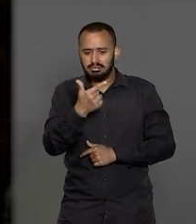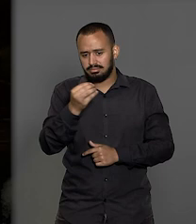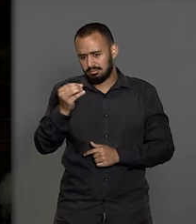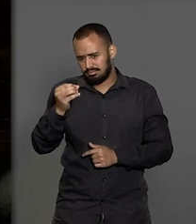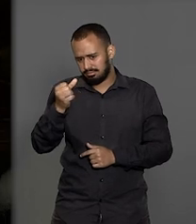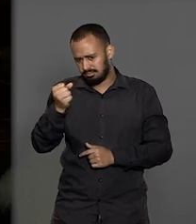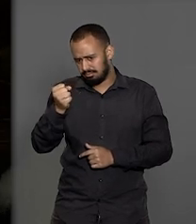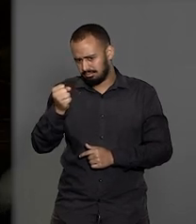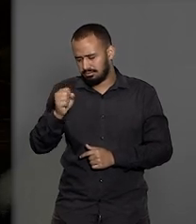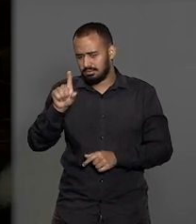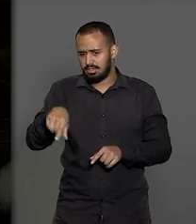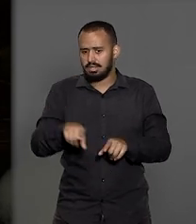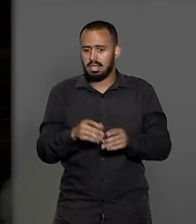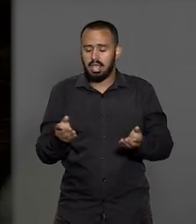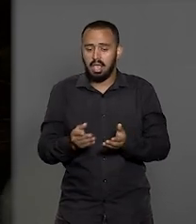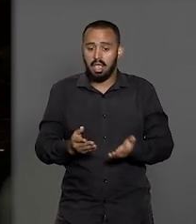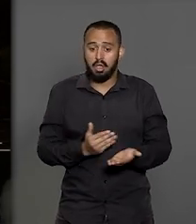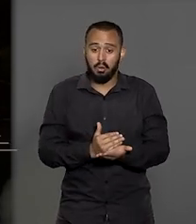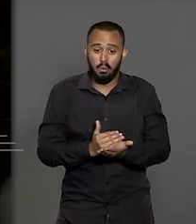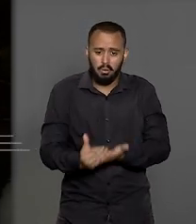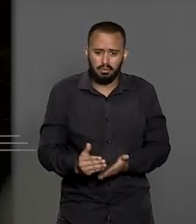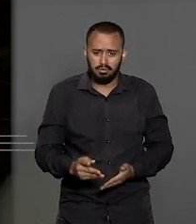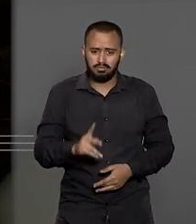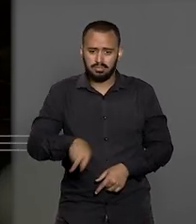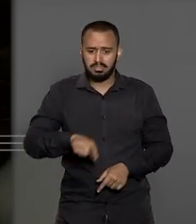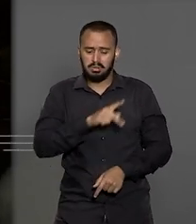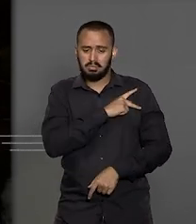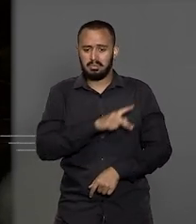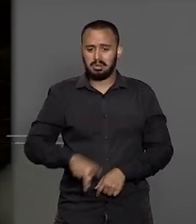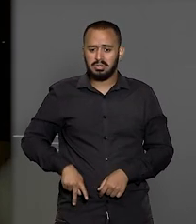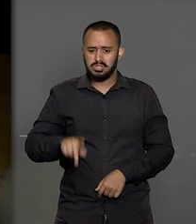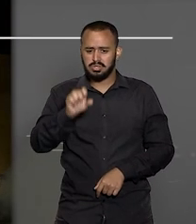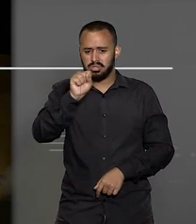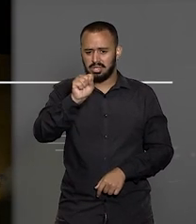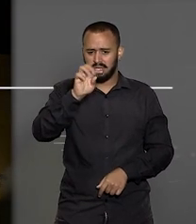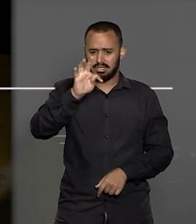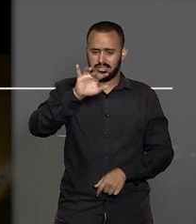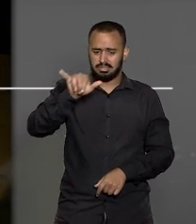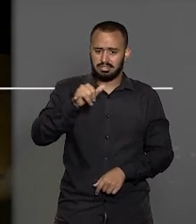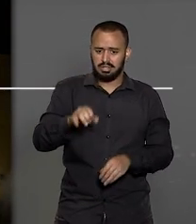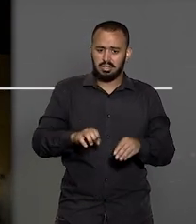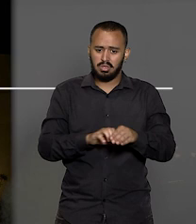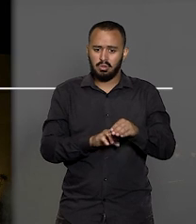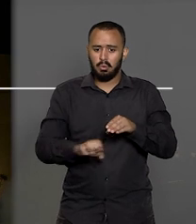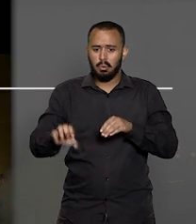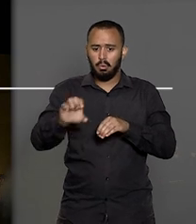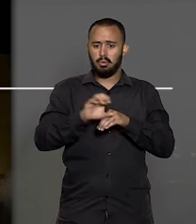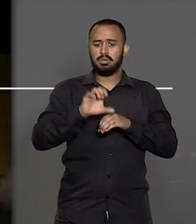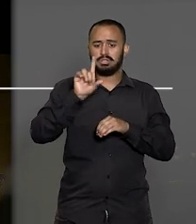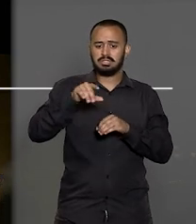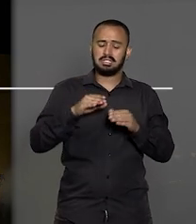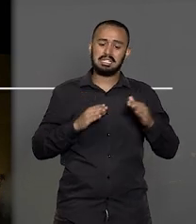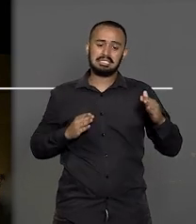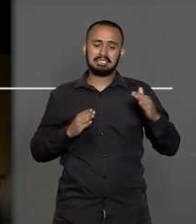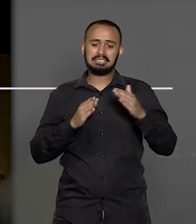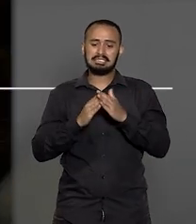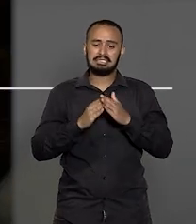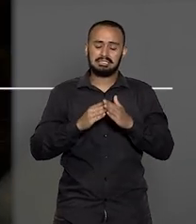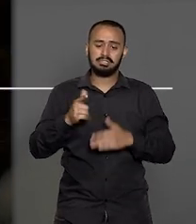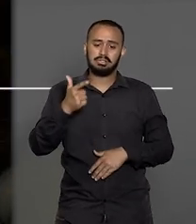de agora, Maria Tereza vai ocupar a presidência do STJ e do Conselho da Justiça Federal até 2024.